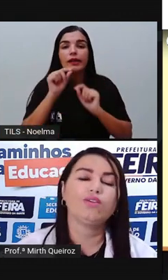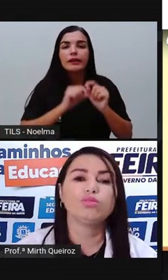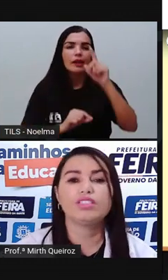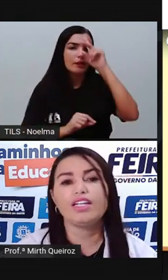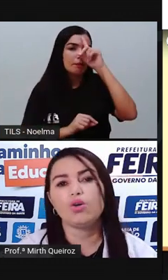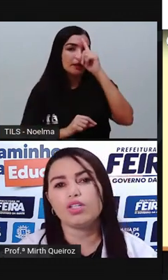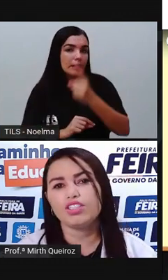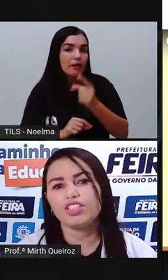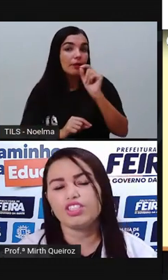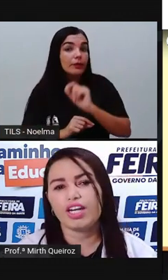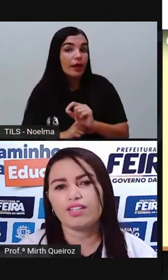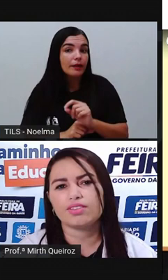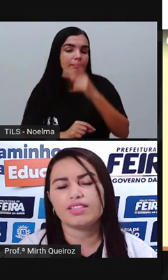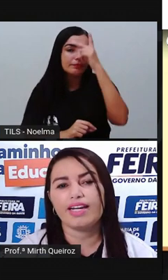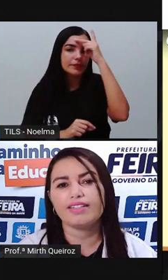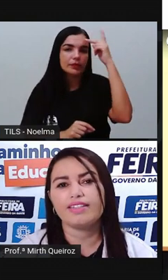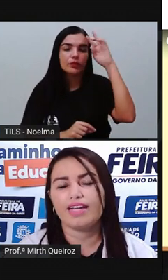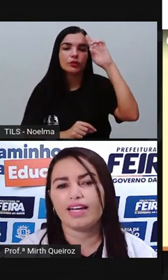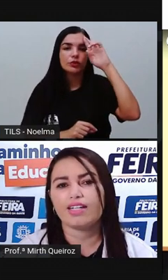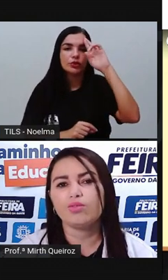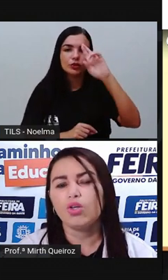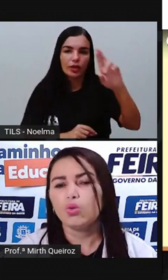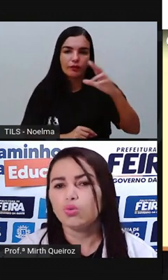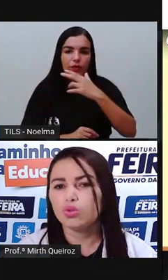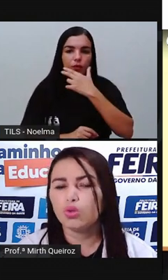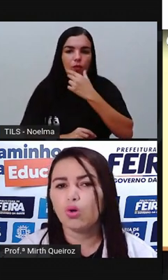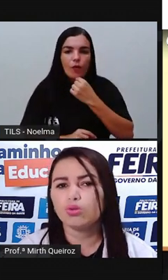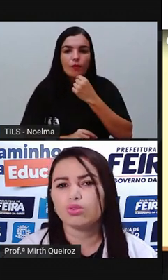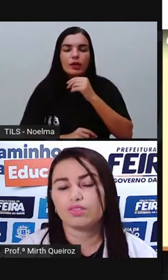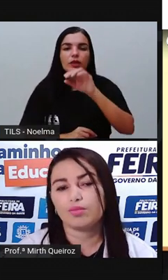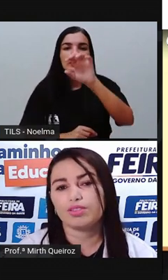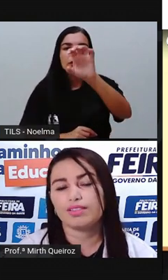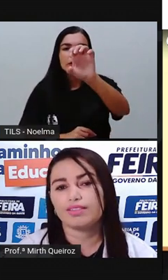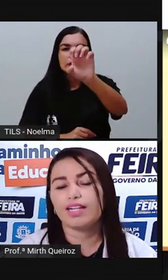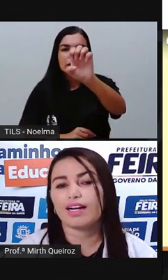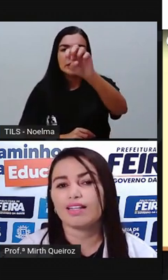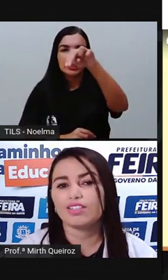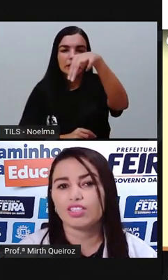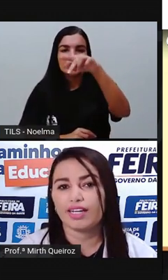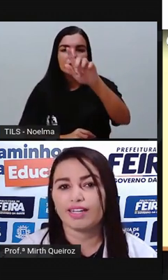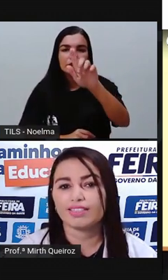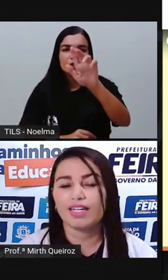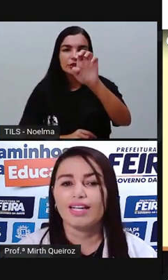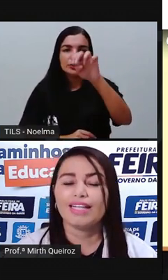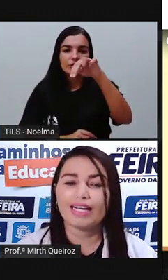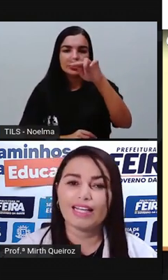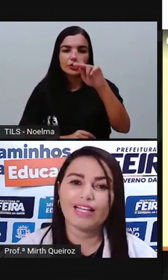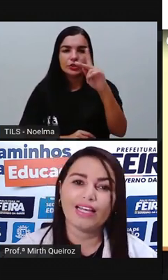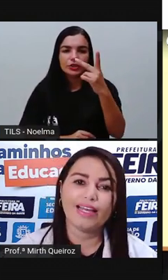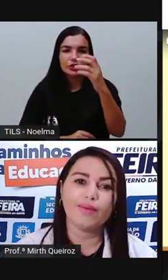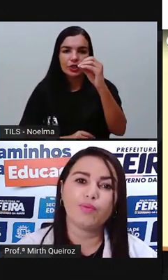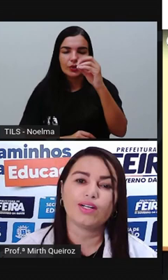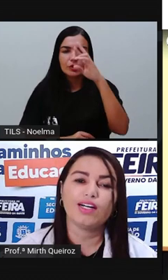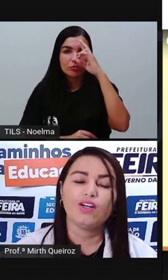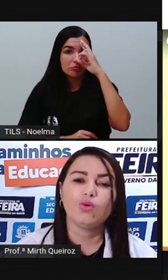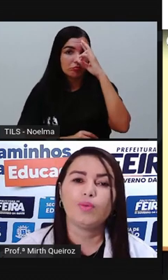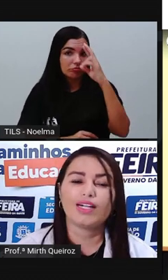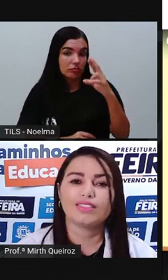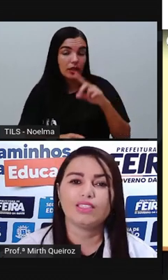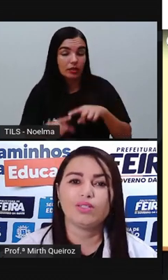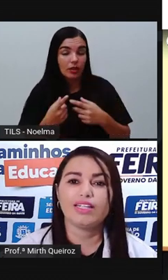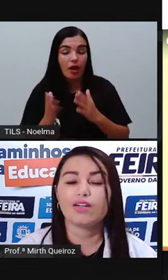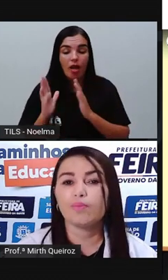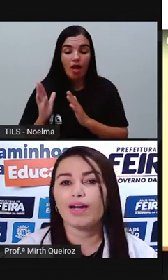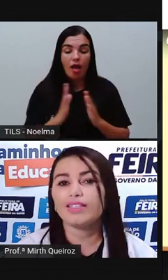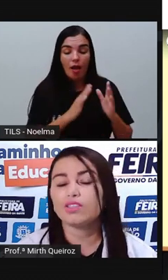eram os senhores de engenhos, né? Que eram os donos, vamos dizer assim, daquelas terras. Naquela época, o